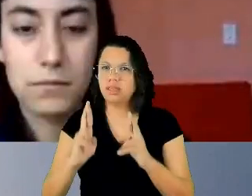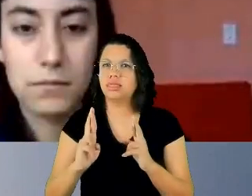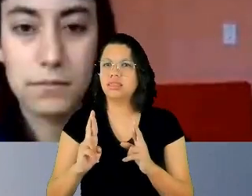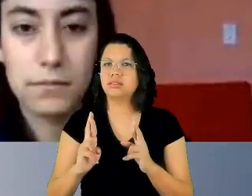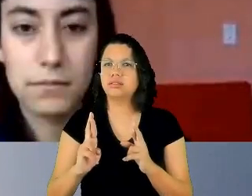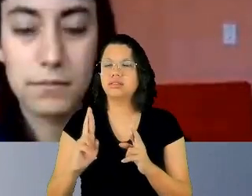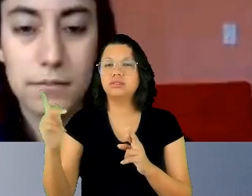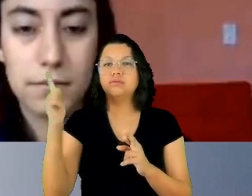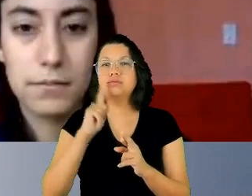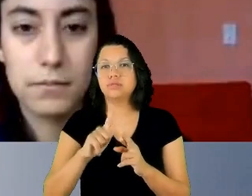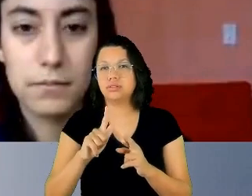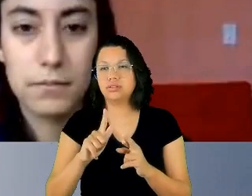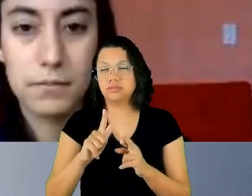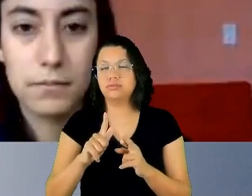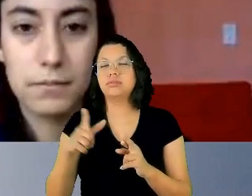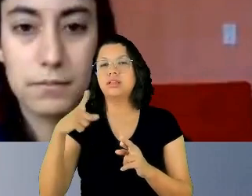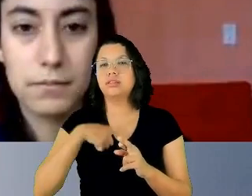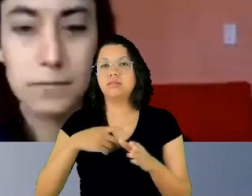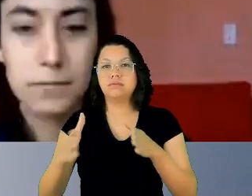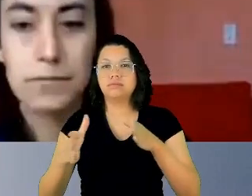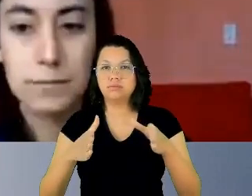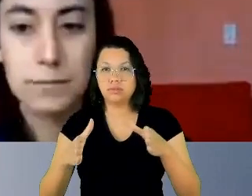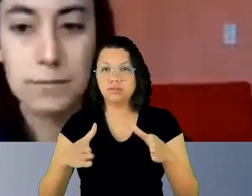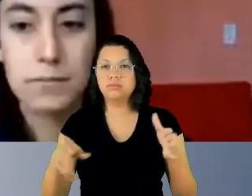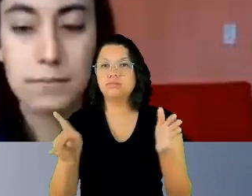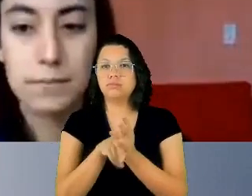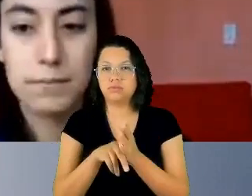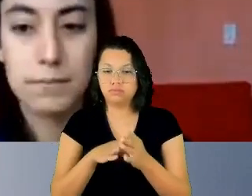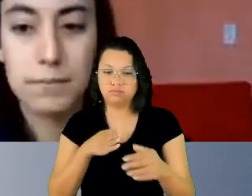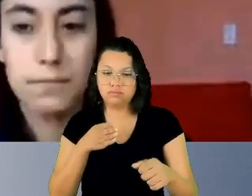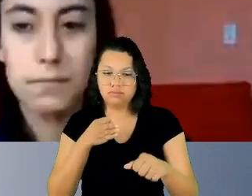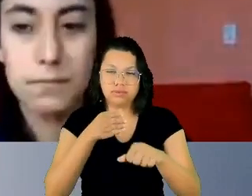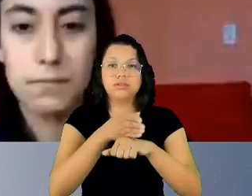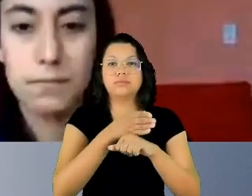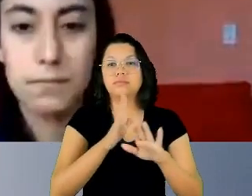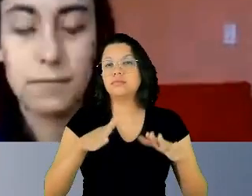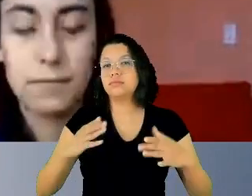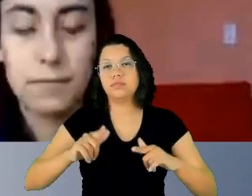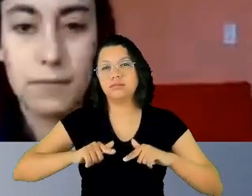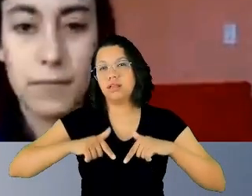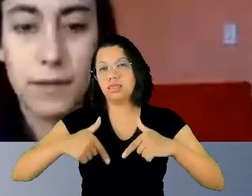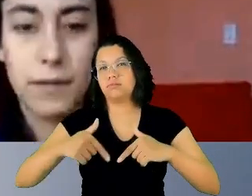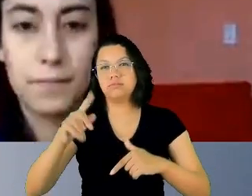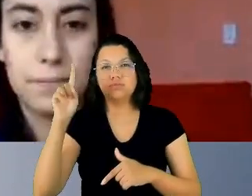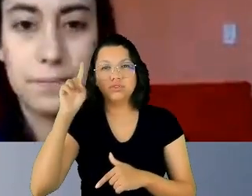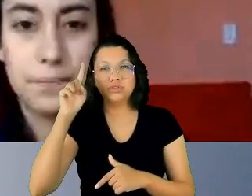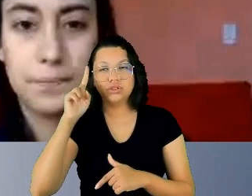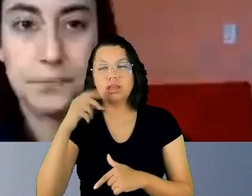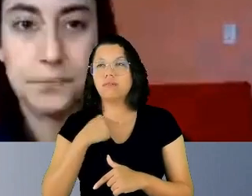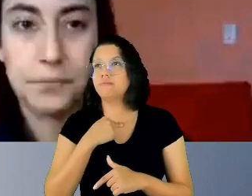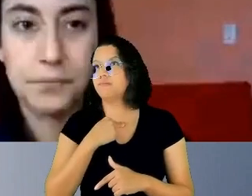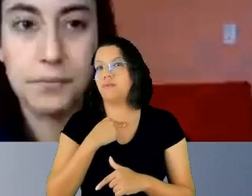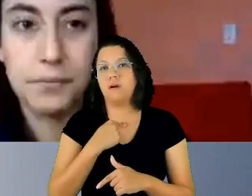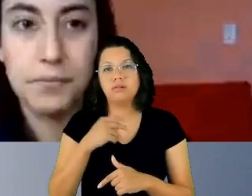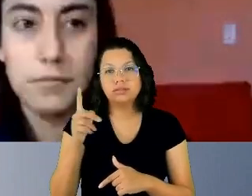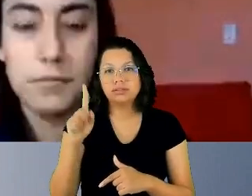possam ocupar os seus espaços. Então, essa é uma luta do dia a dia que não pode ser